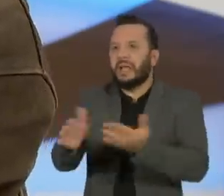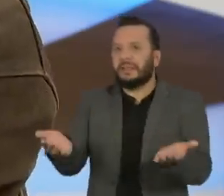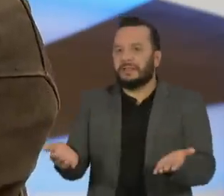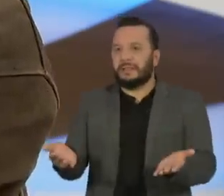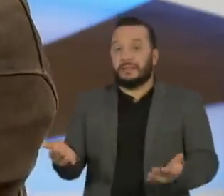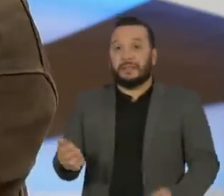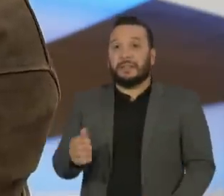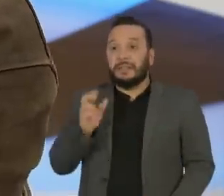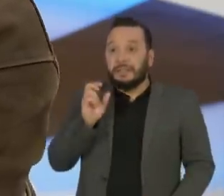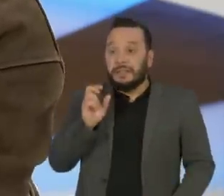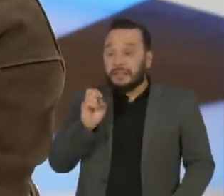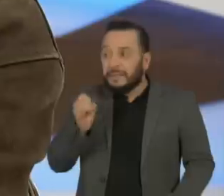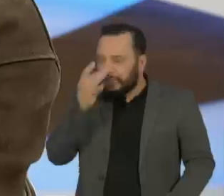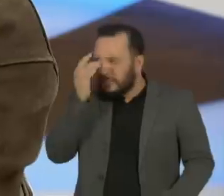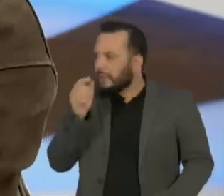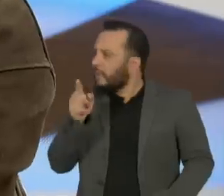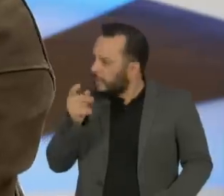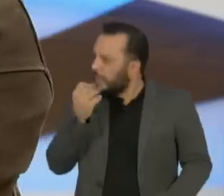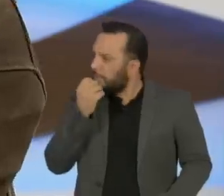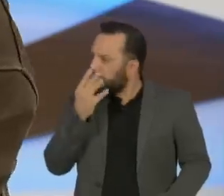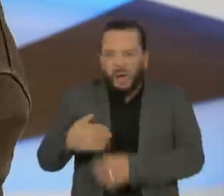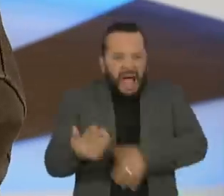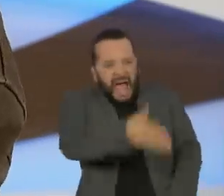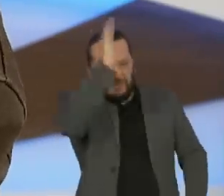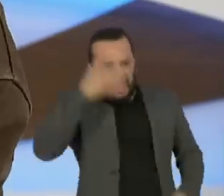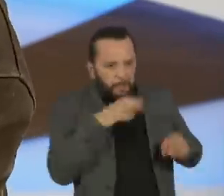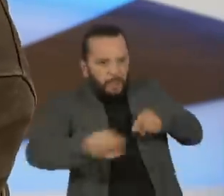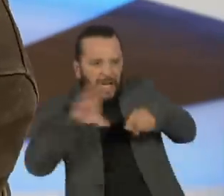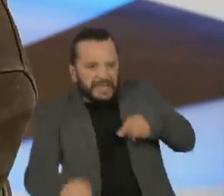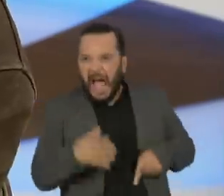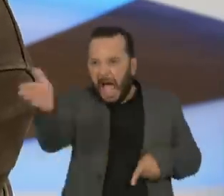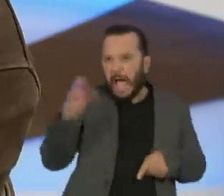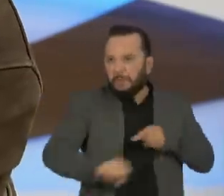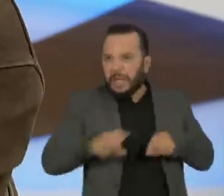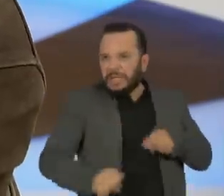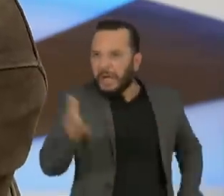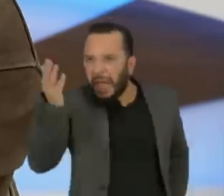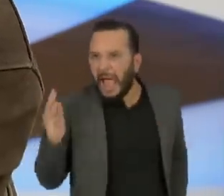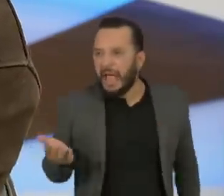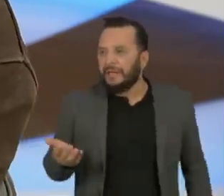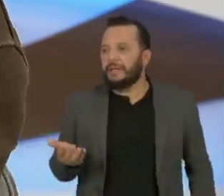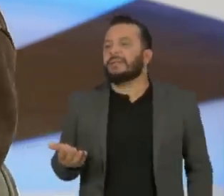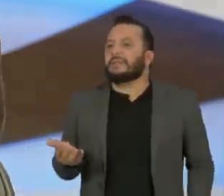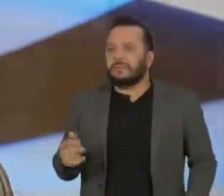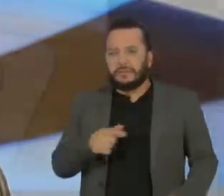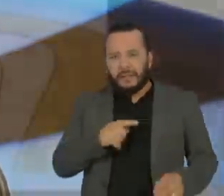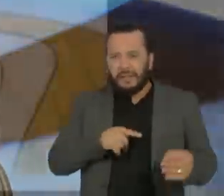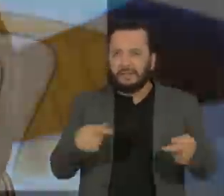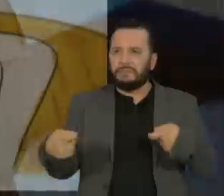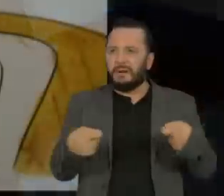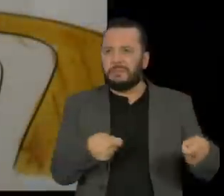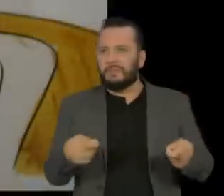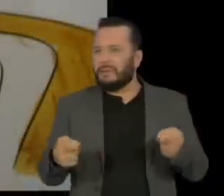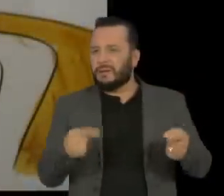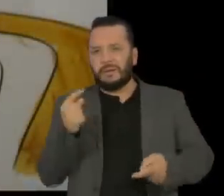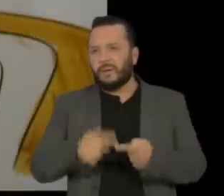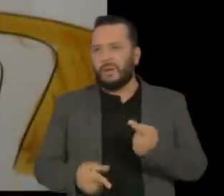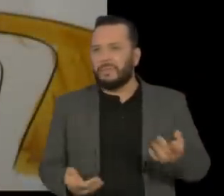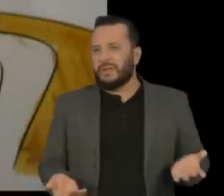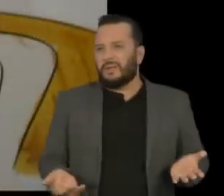alguma qualidade ao seu adversário, você é um frouxo, você é um amarelê. E eu acho que isso é tão notório e tão nocivo para nossas relações.